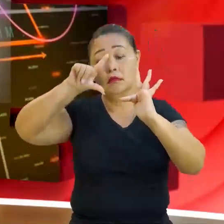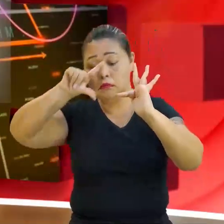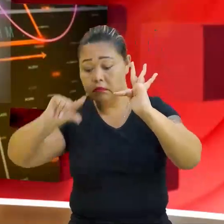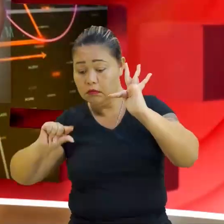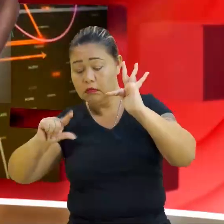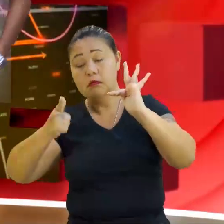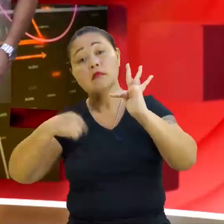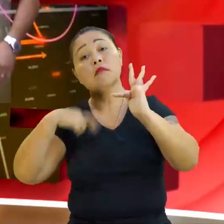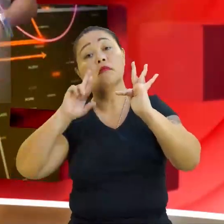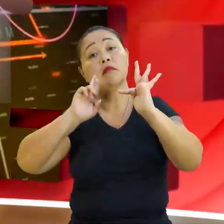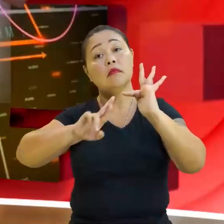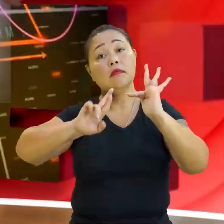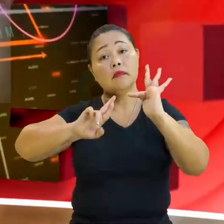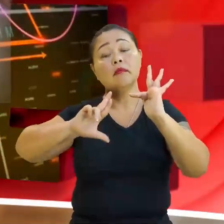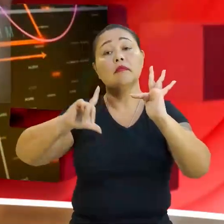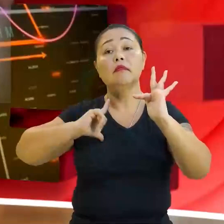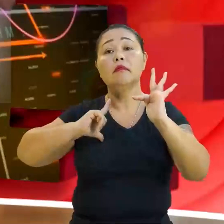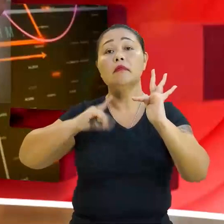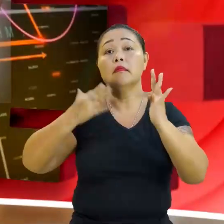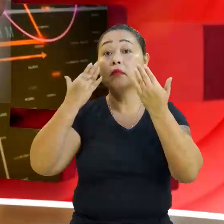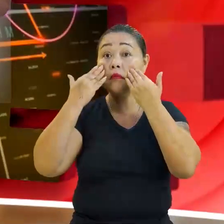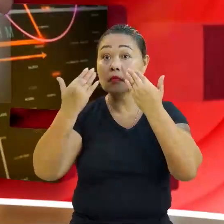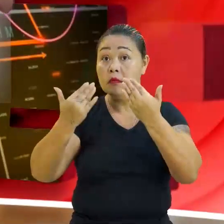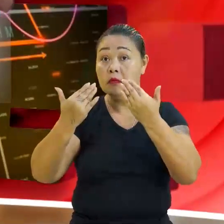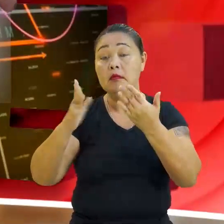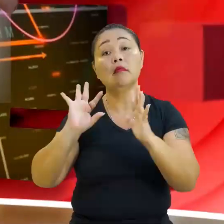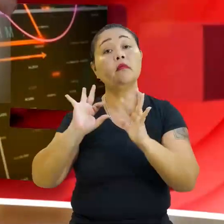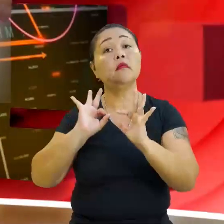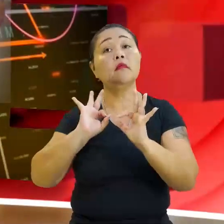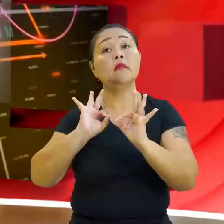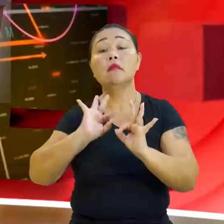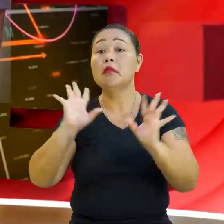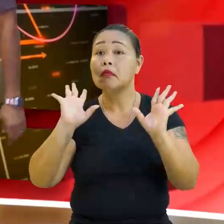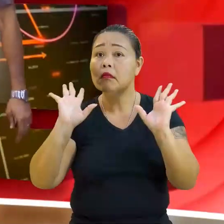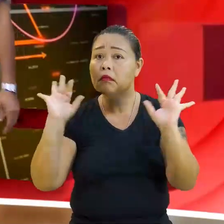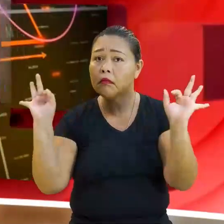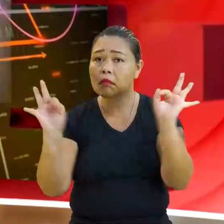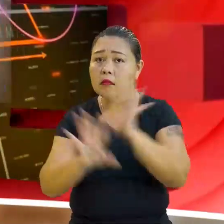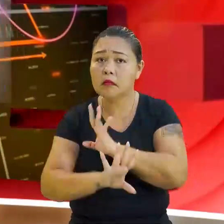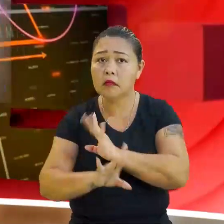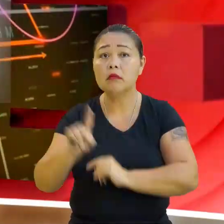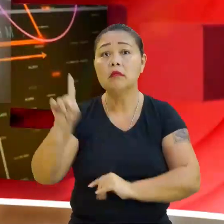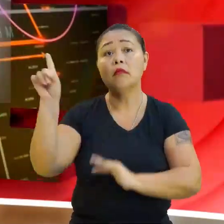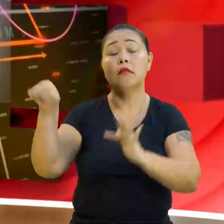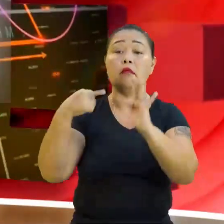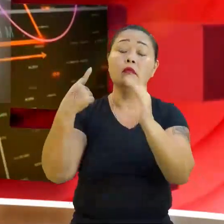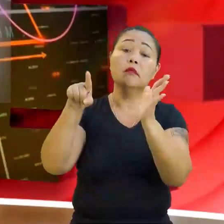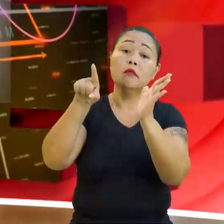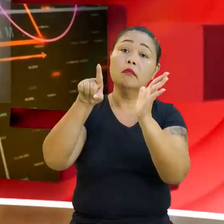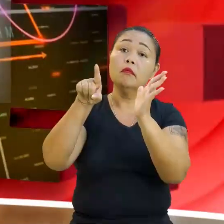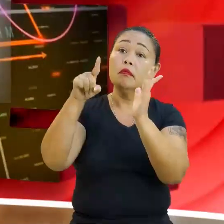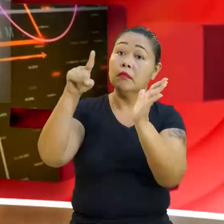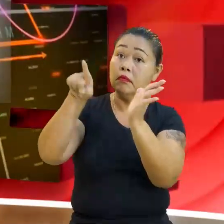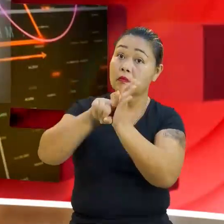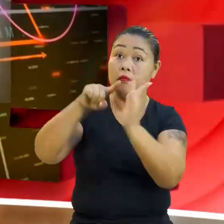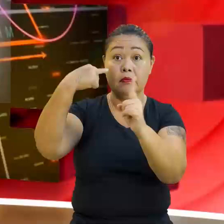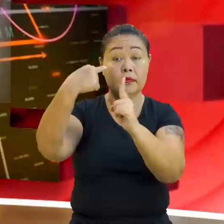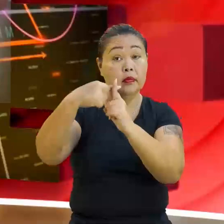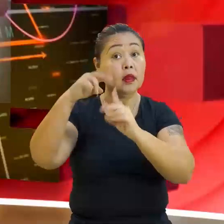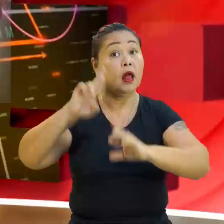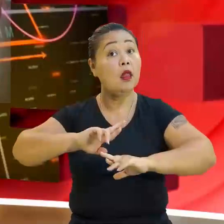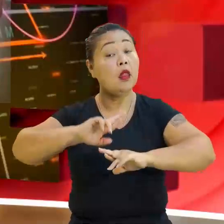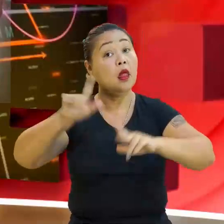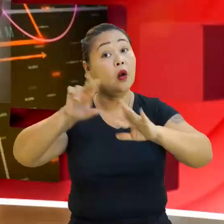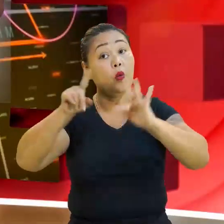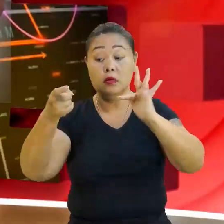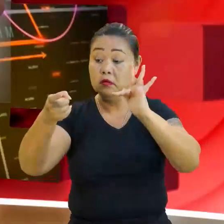que vai dar o resultado ali, E só para fechar, para você não esquecer, esse negativo e positivo aqui não é do eixo